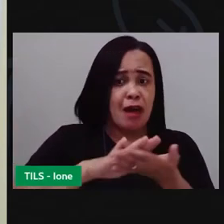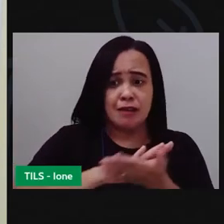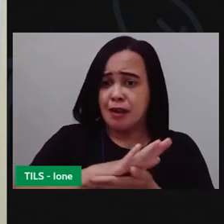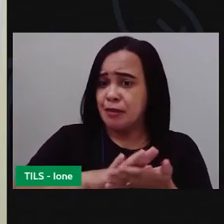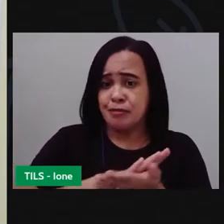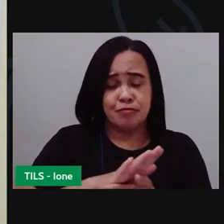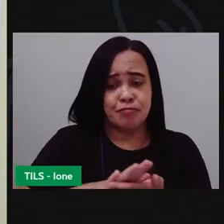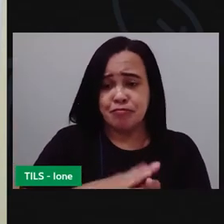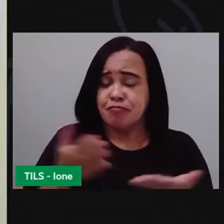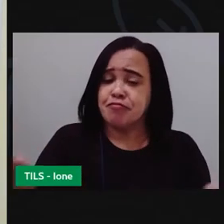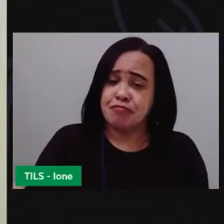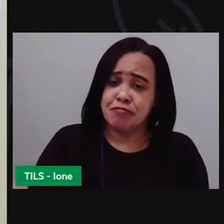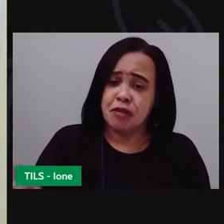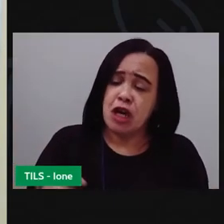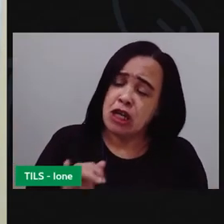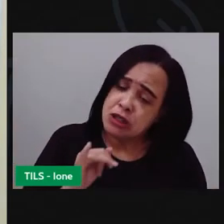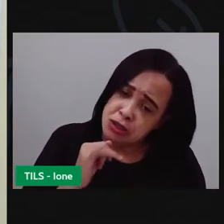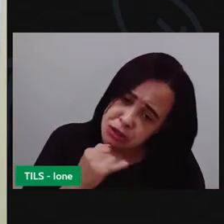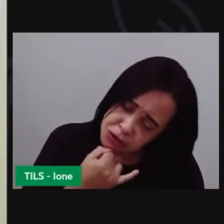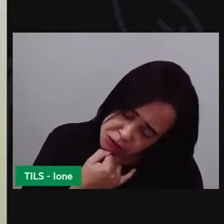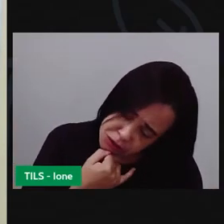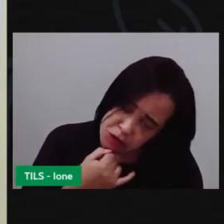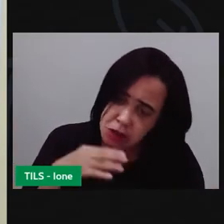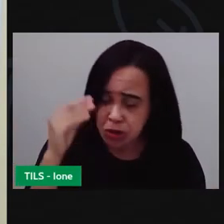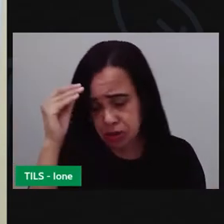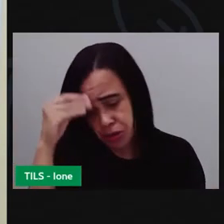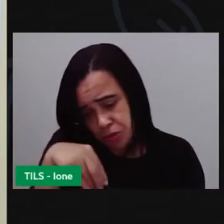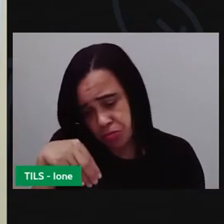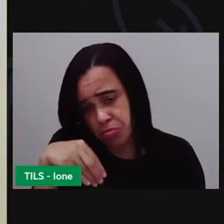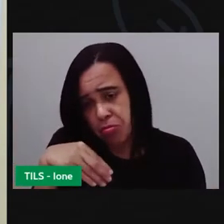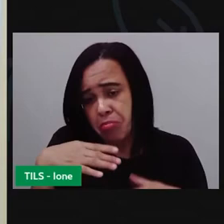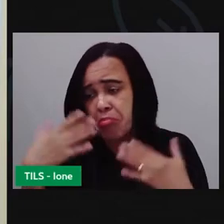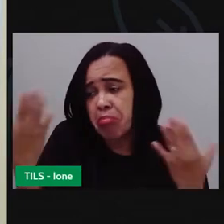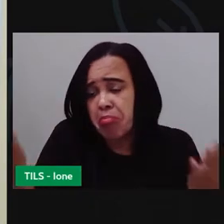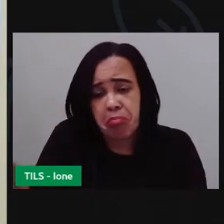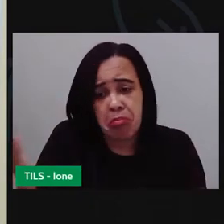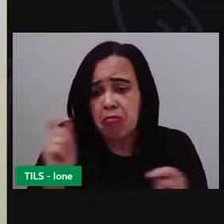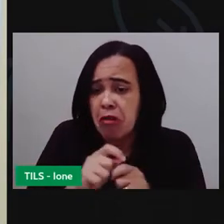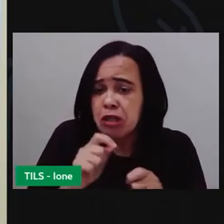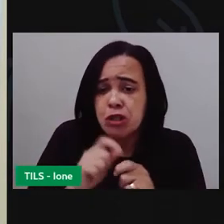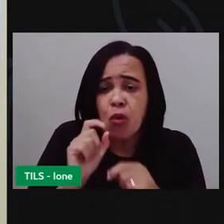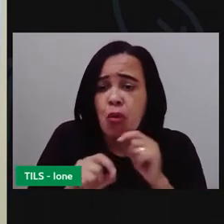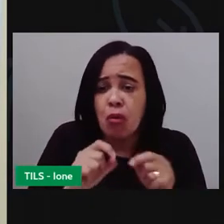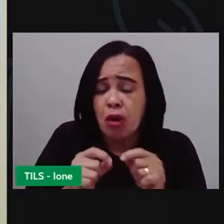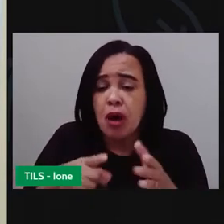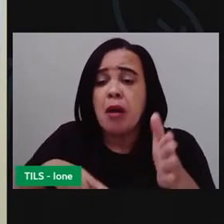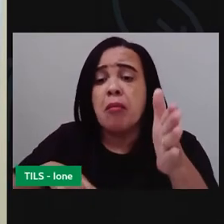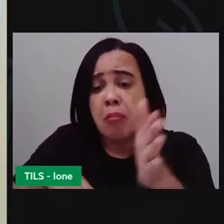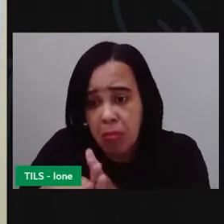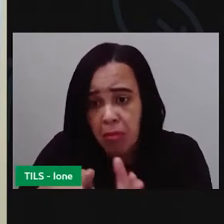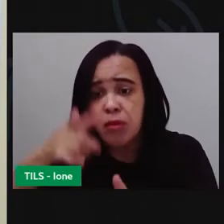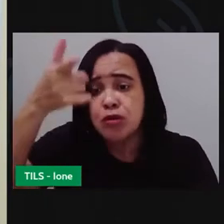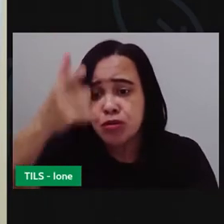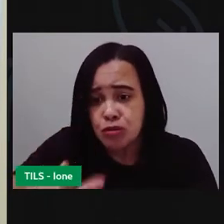Já triste, desanimado, ele já não sabia mais o que fazer. Então, foi lá perguntar mais uma vez.